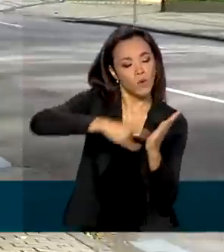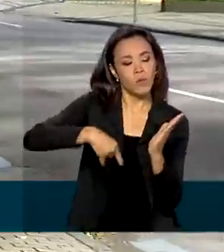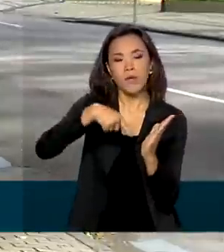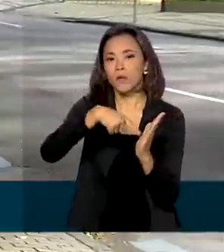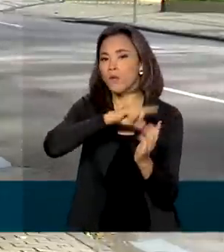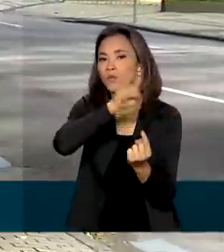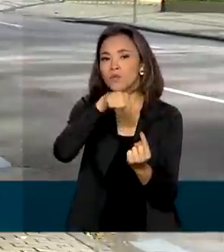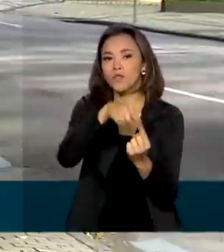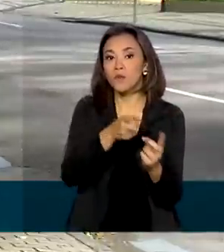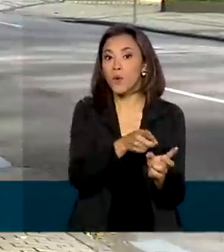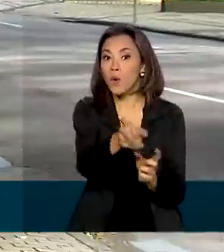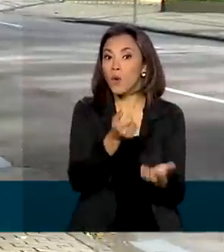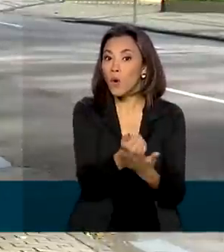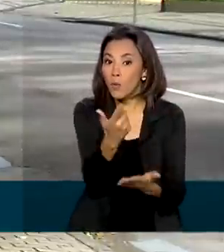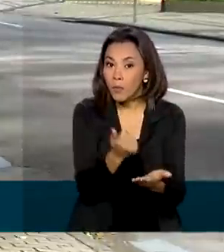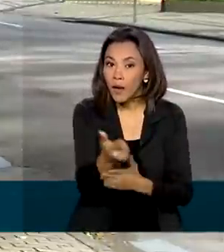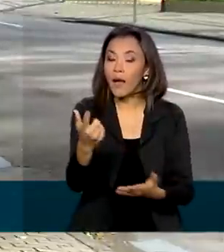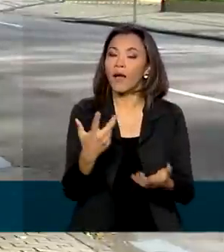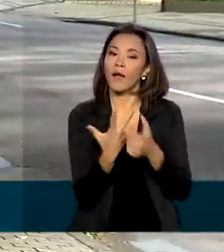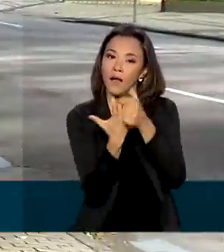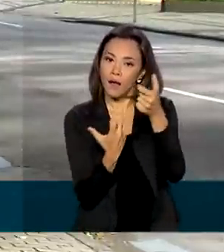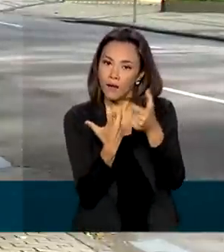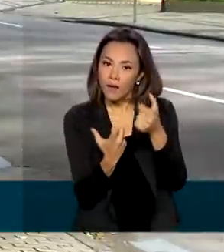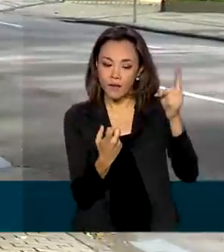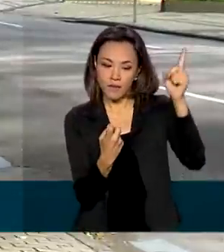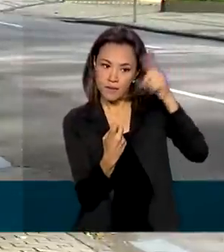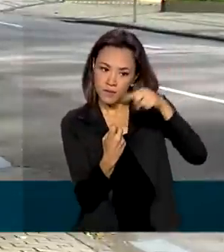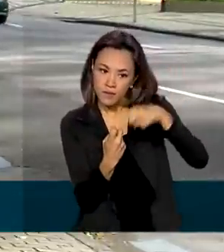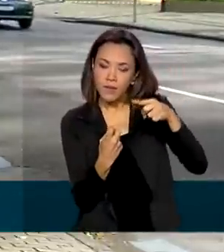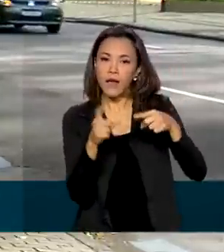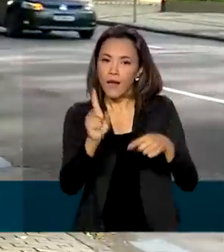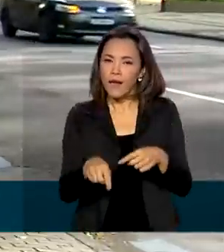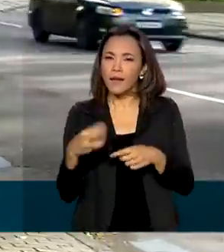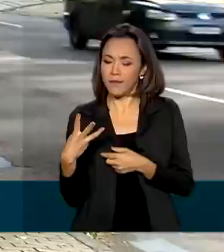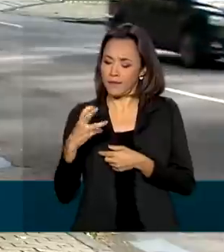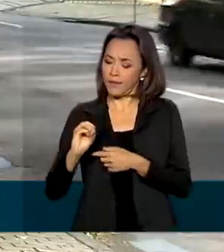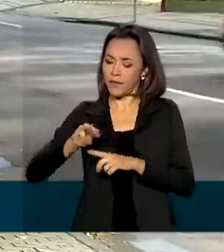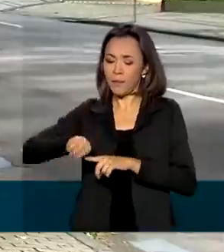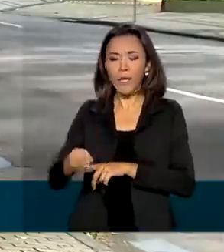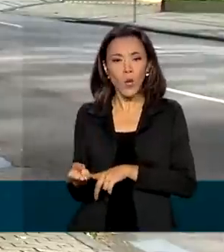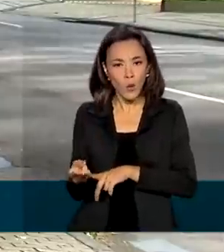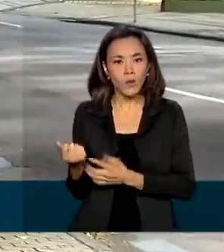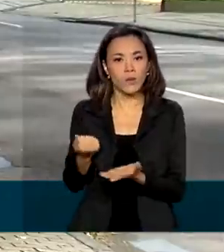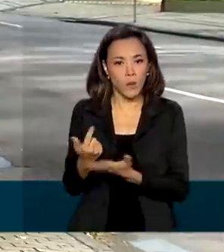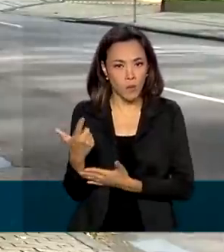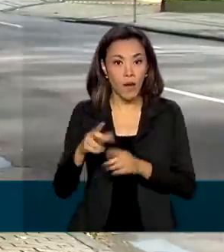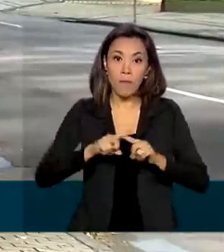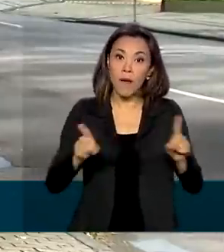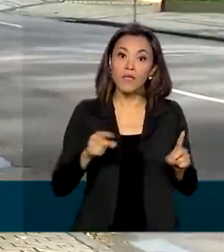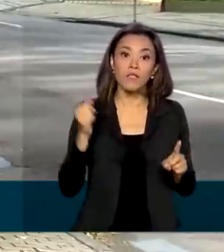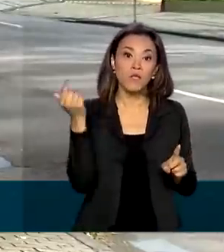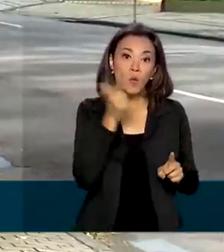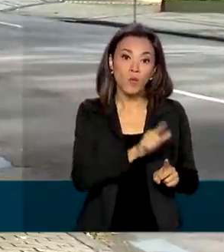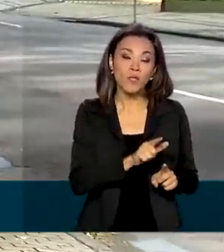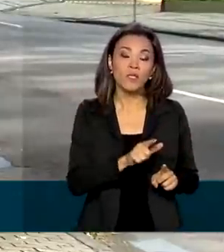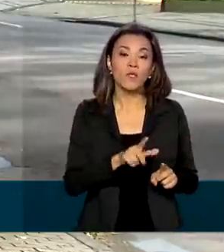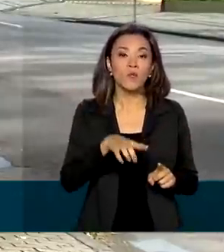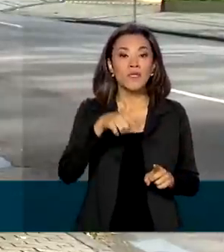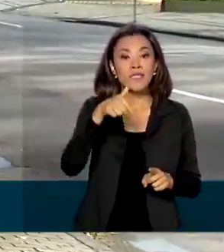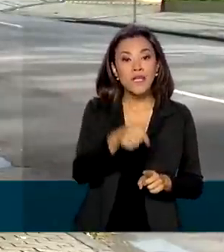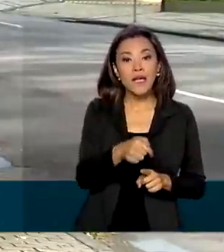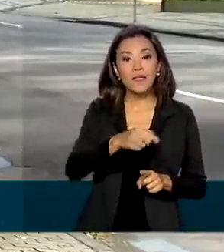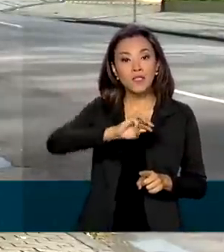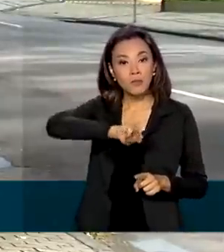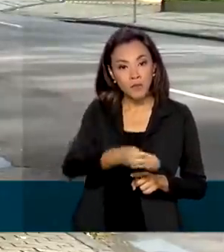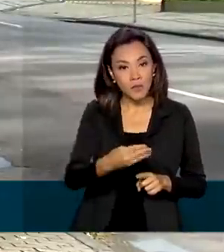era adquirir mais de 330 milhões de produtos, mas só foi possível comprar pouco mais de 7 milhões